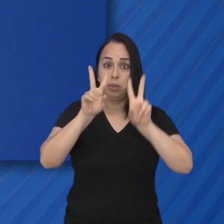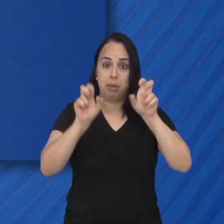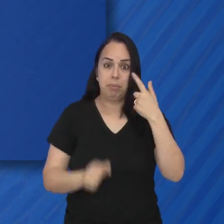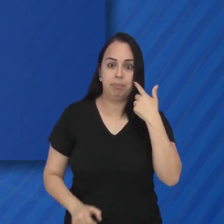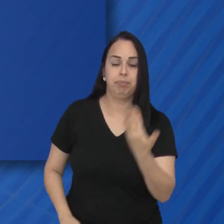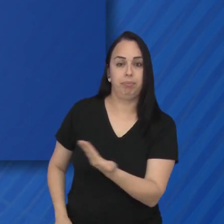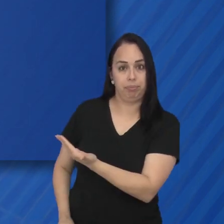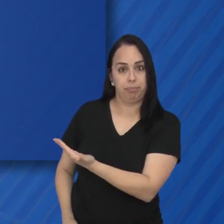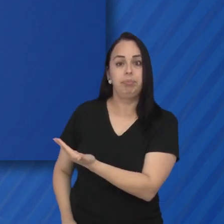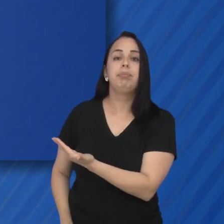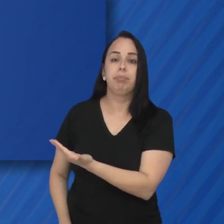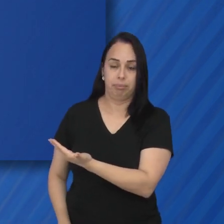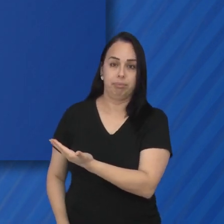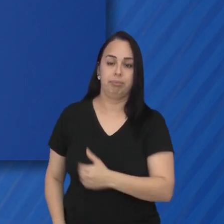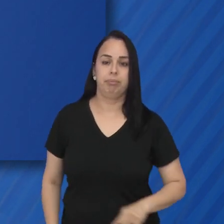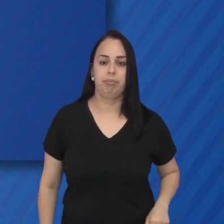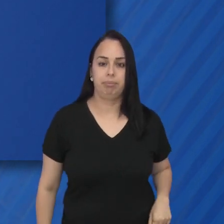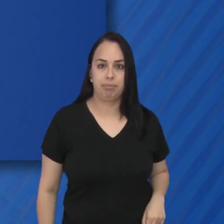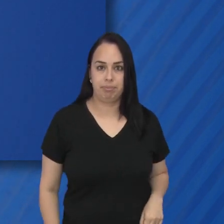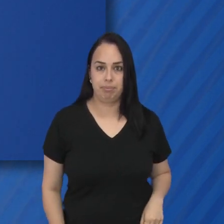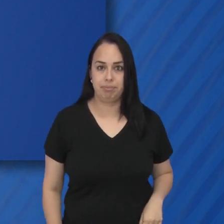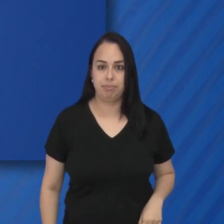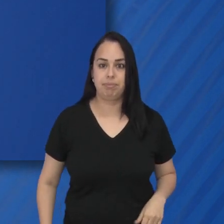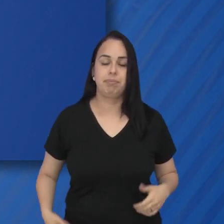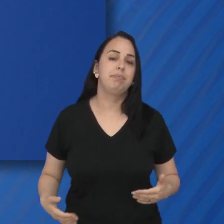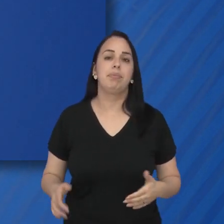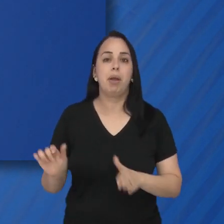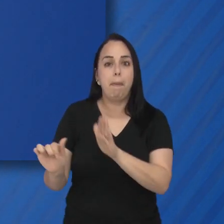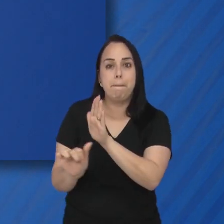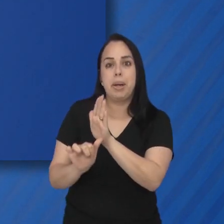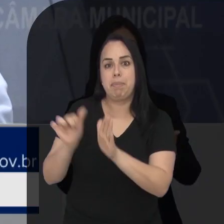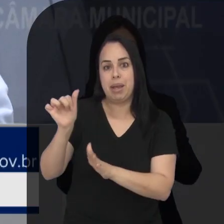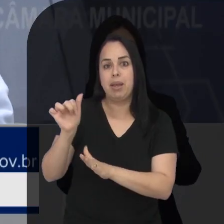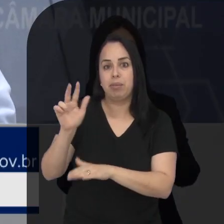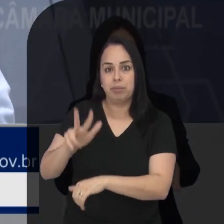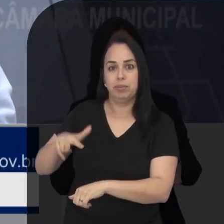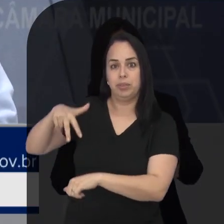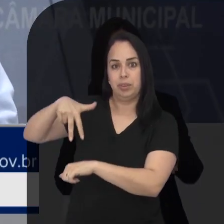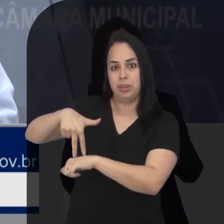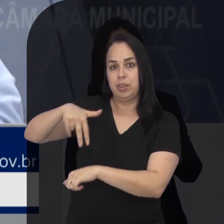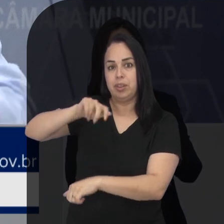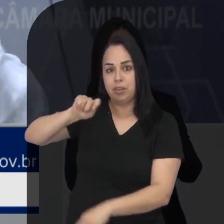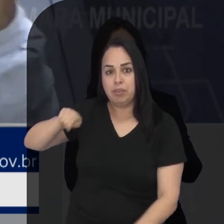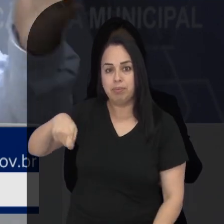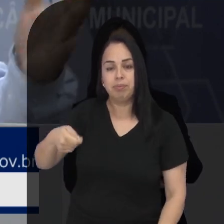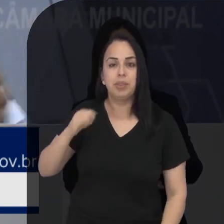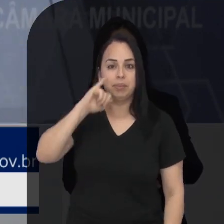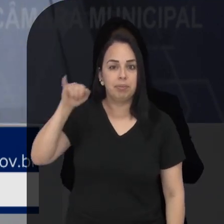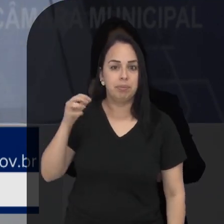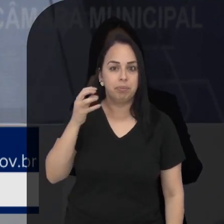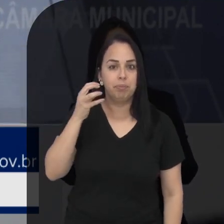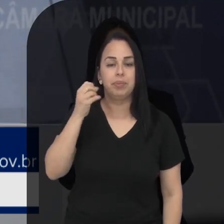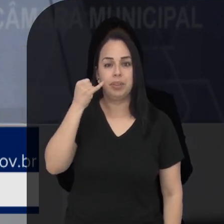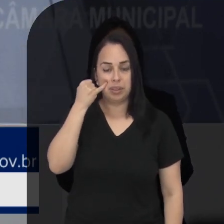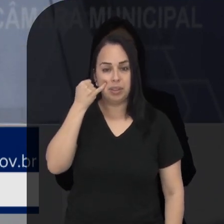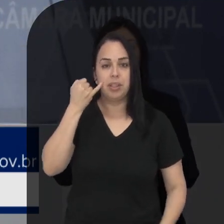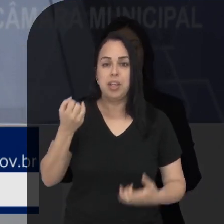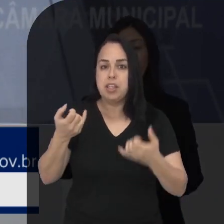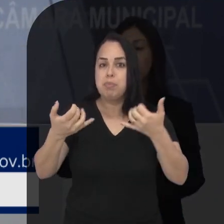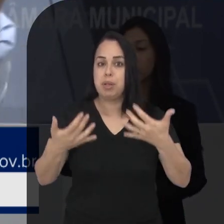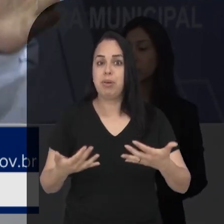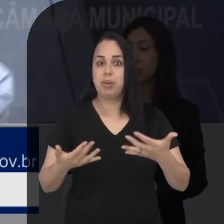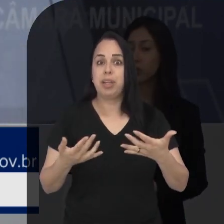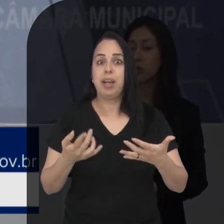temas abordados foram inclusão, saúde, fiscalização e economia. O primeiro orador da noite, o vereador Juvenil Silvério,